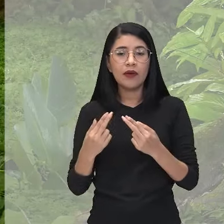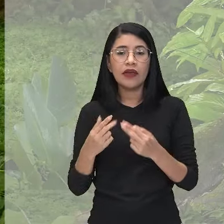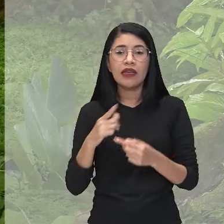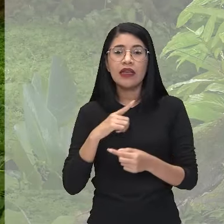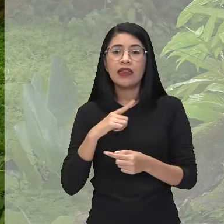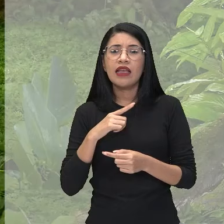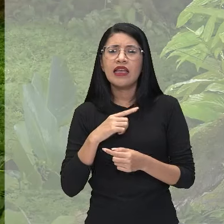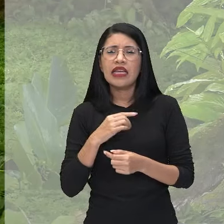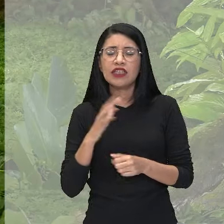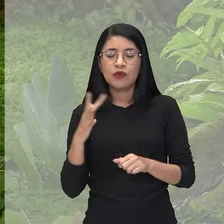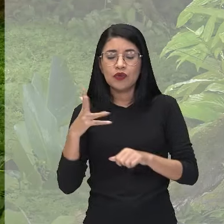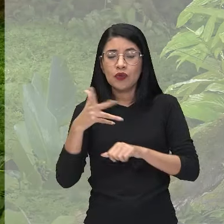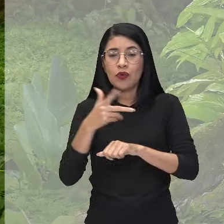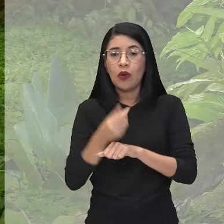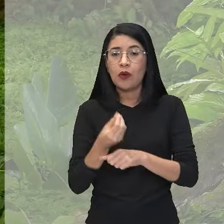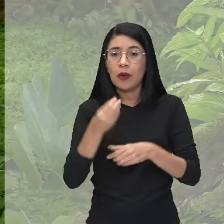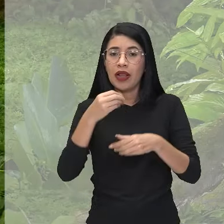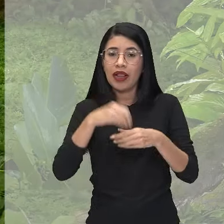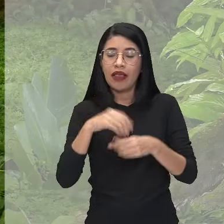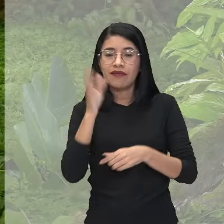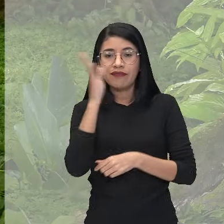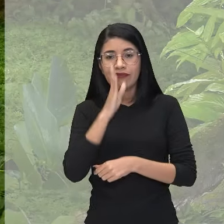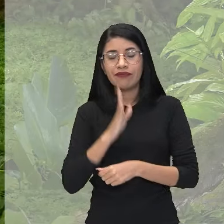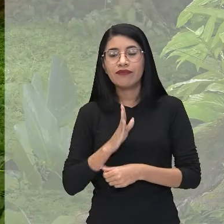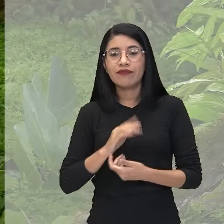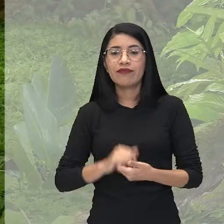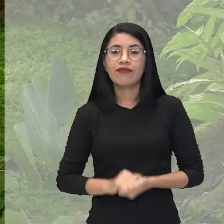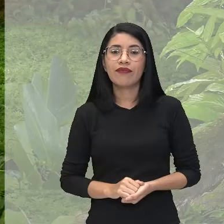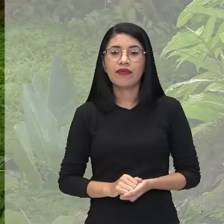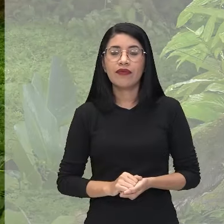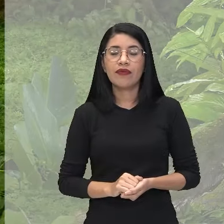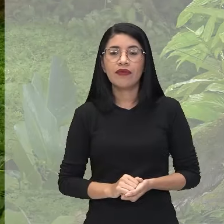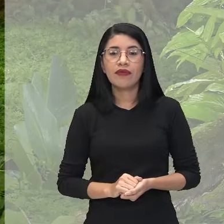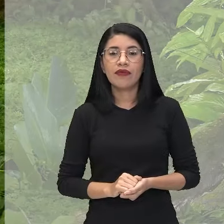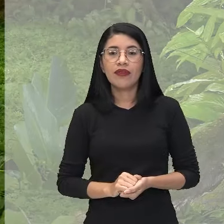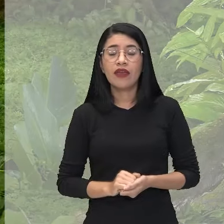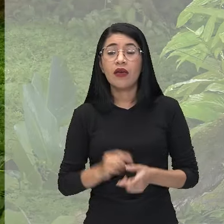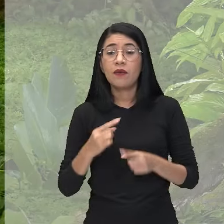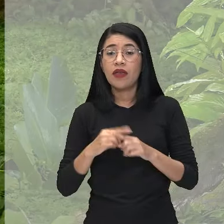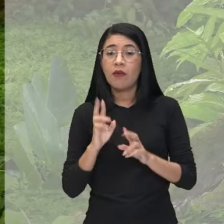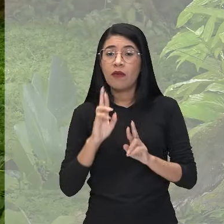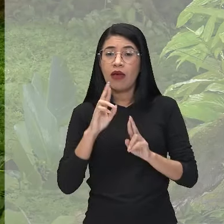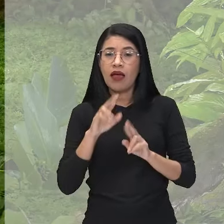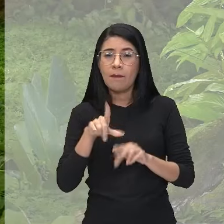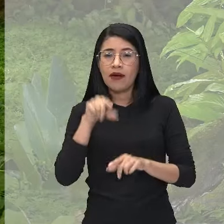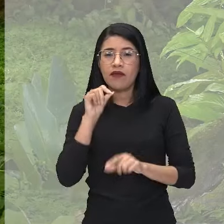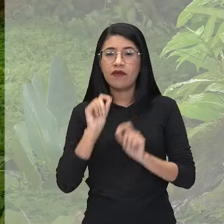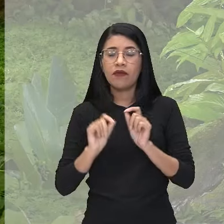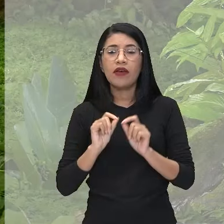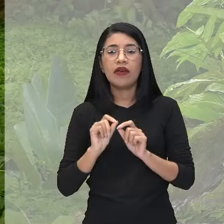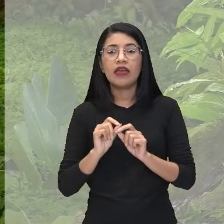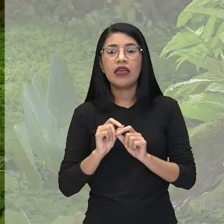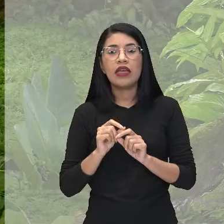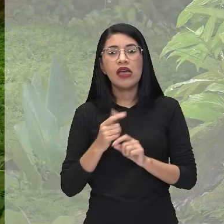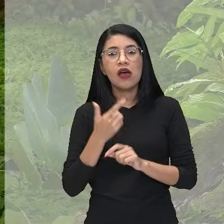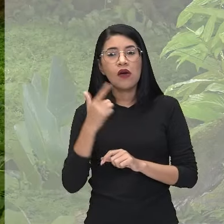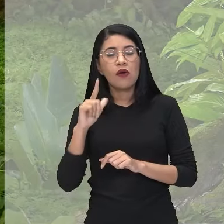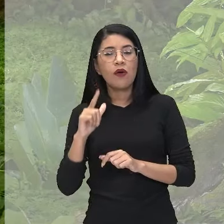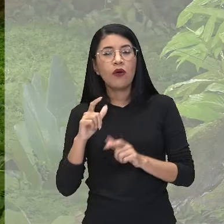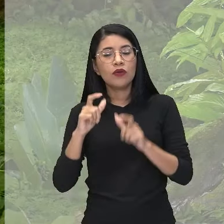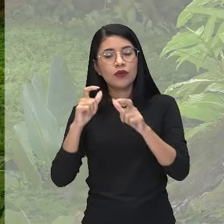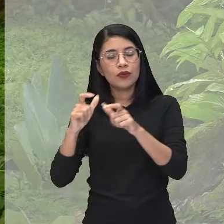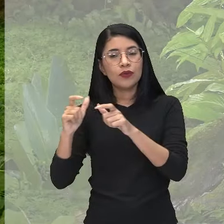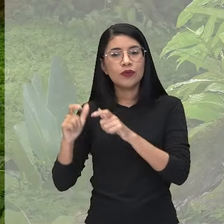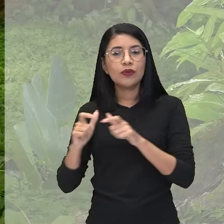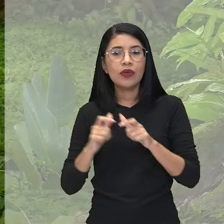espécie de colonialismo interno brasileiro, tá? Posto que a preferência tem sido dada à